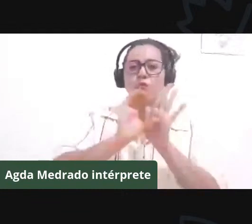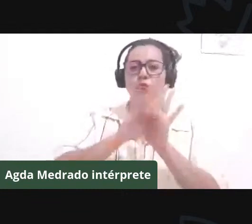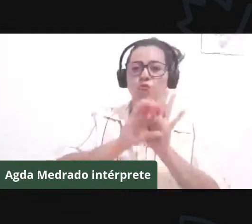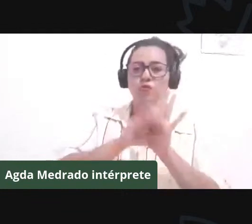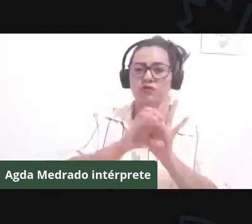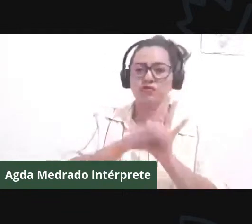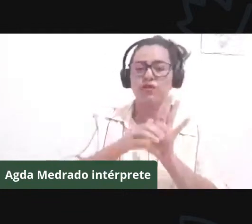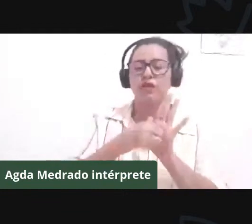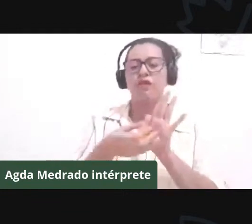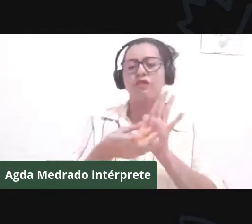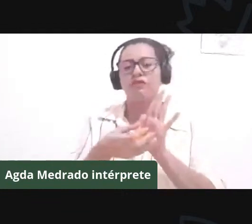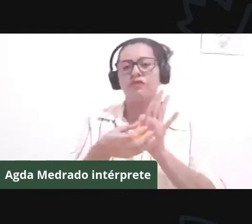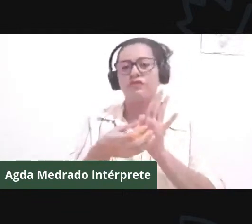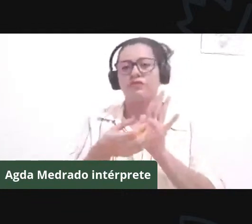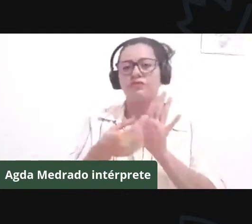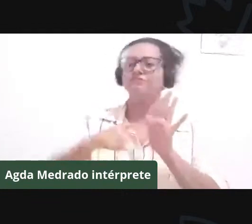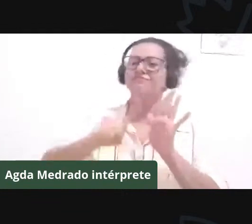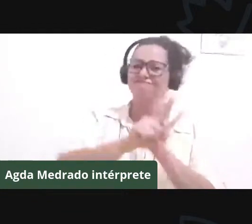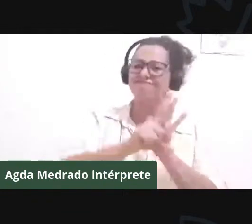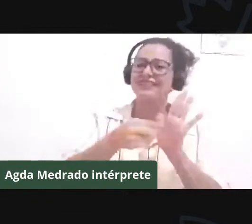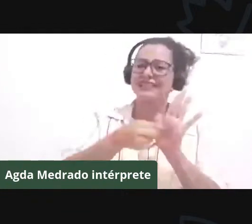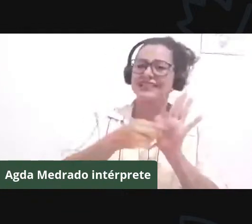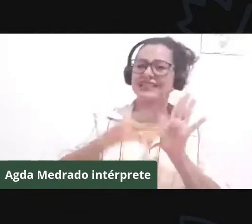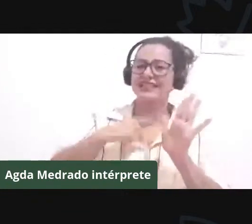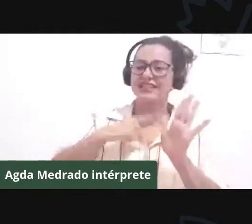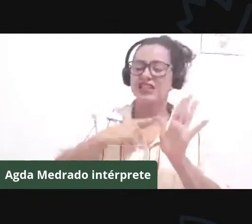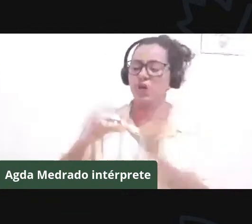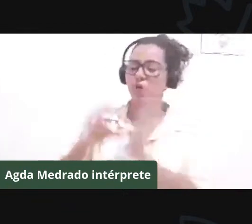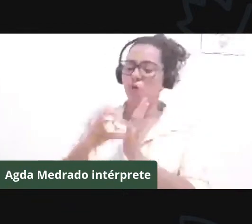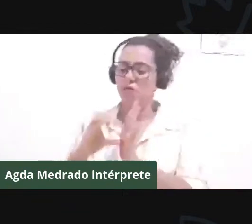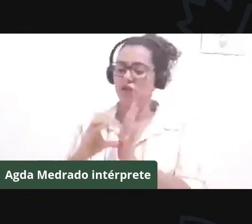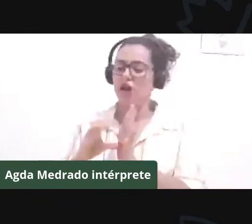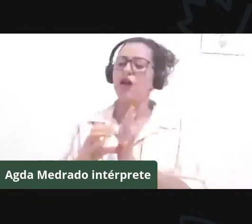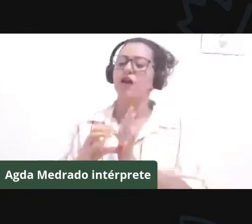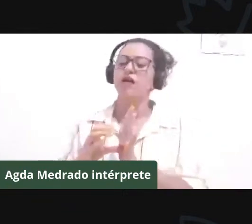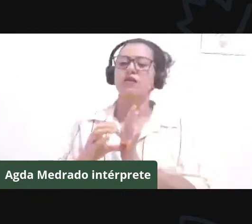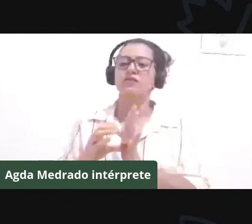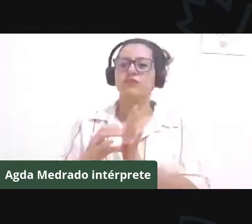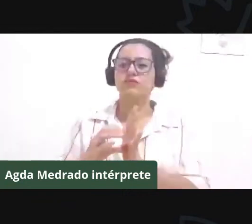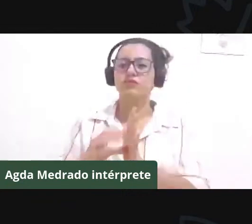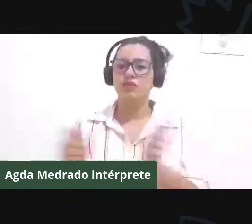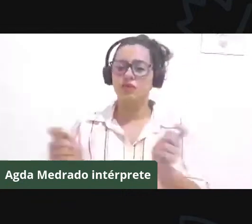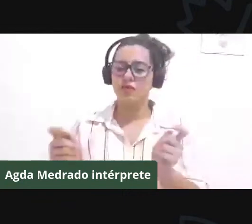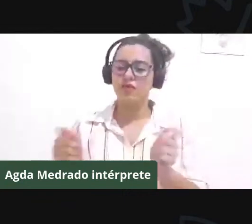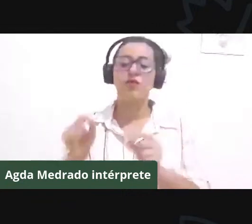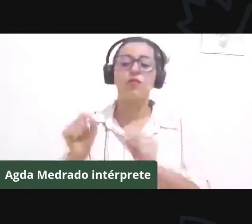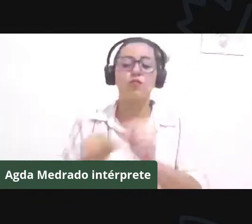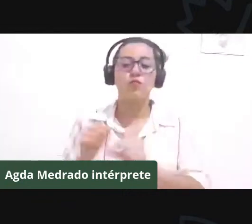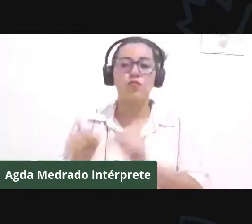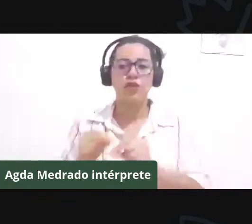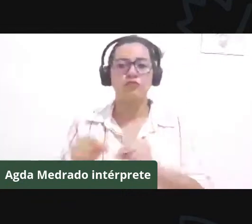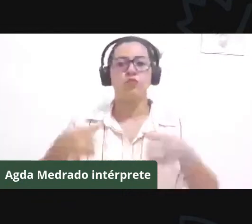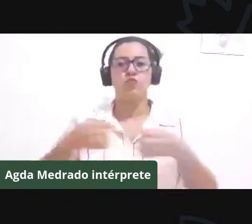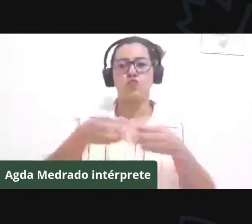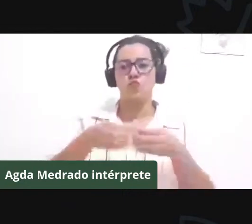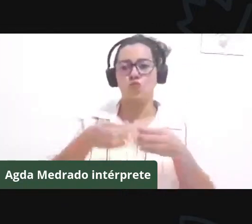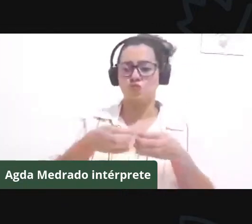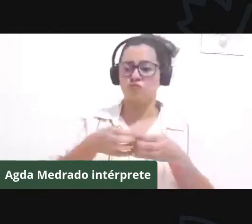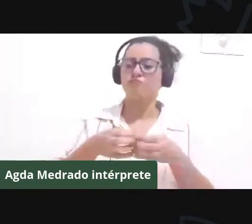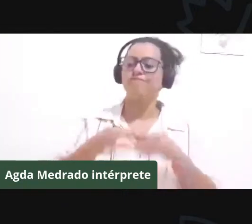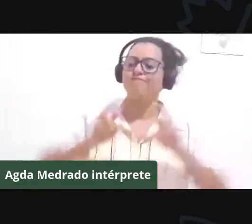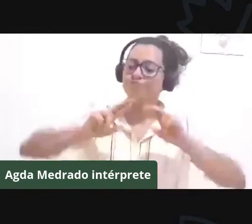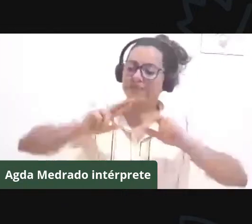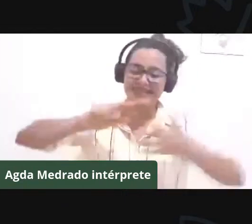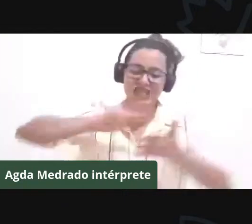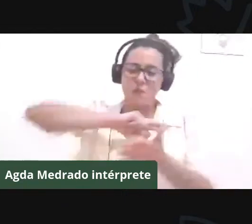tradicionais, onde povos e comunidades tradicionais podem ser entendidos como grupos culturalmente diferenciados e que se reconhecem como tais,